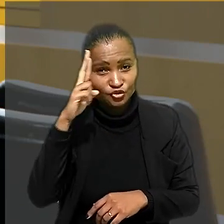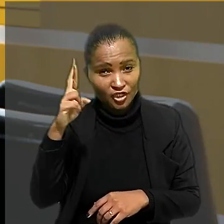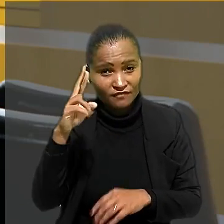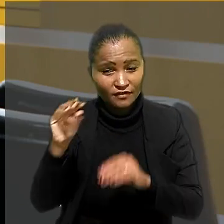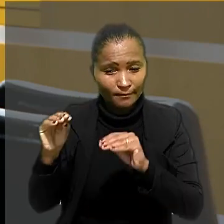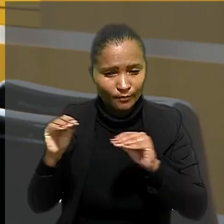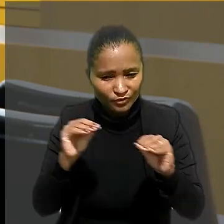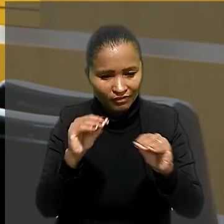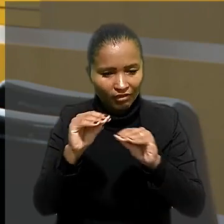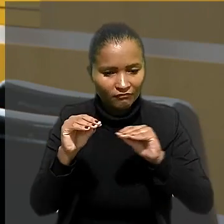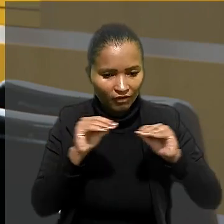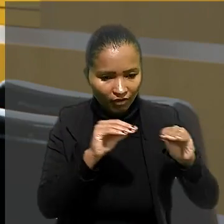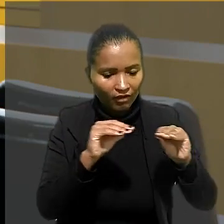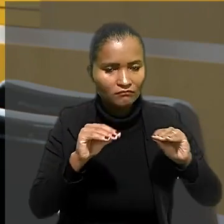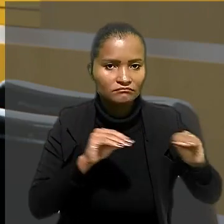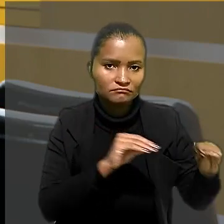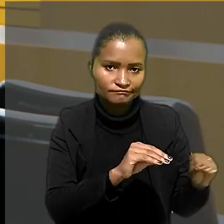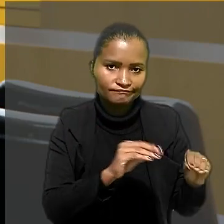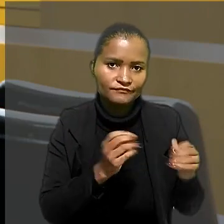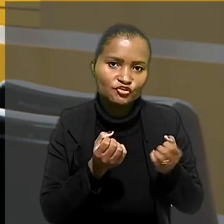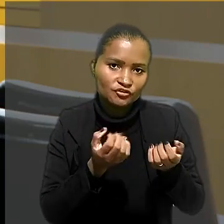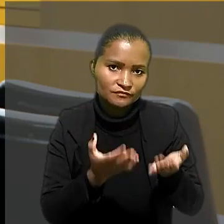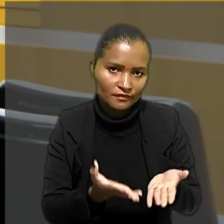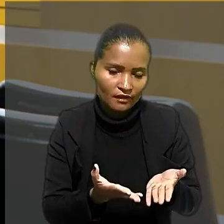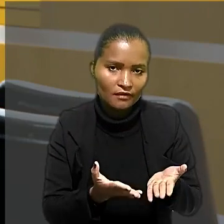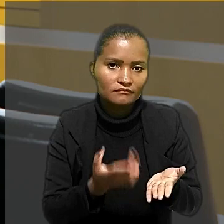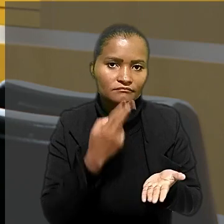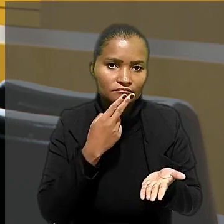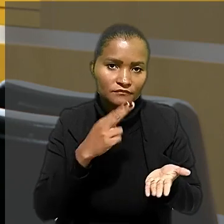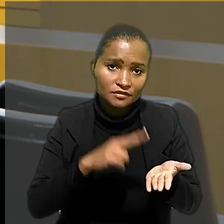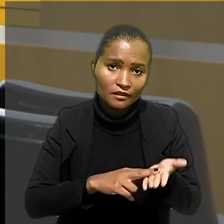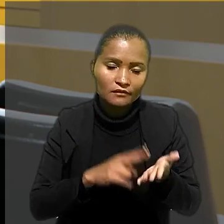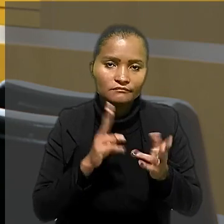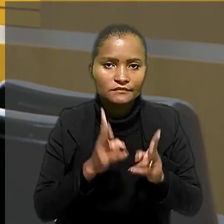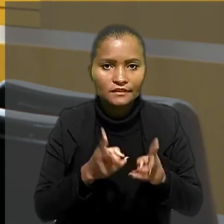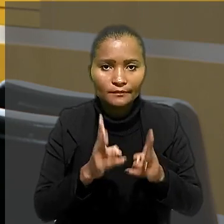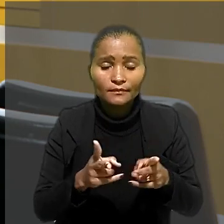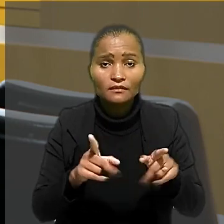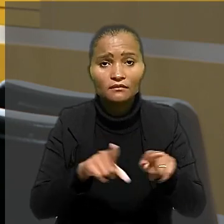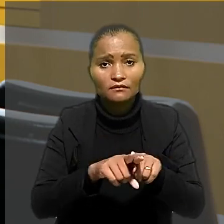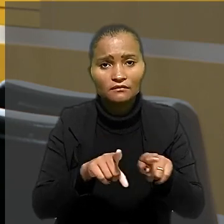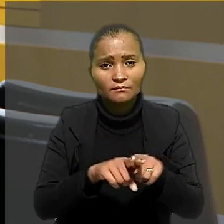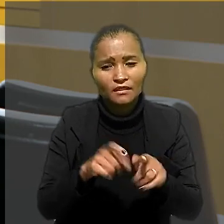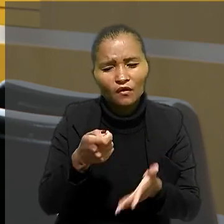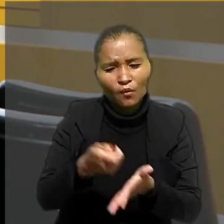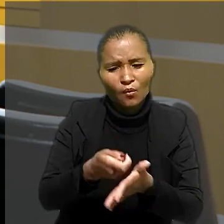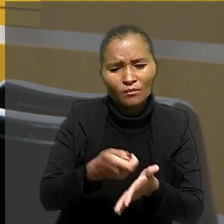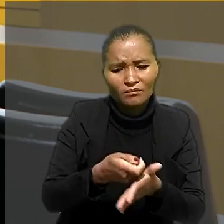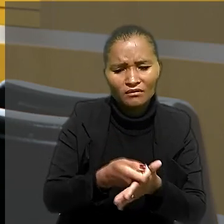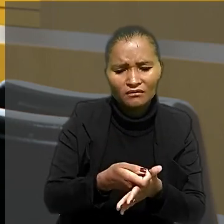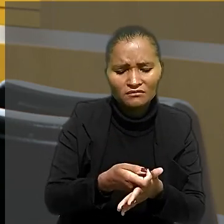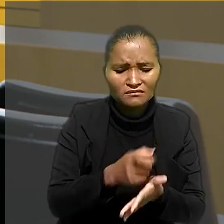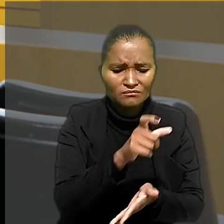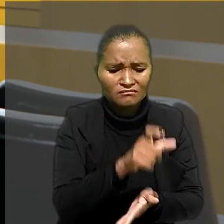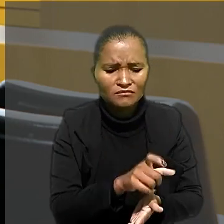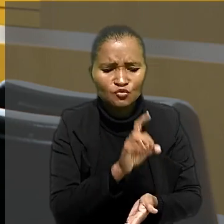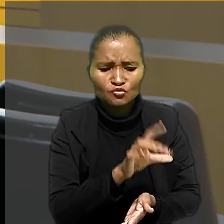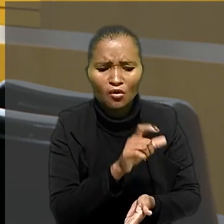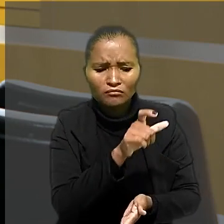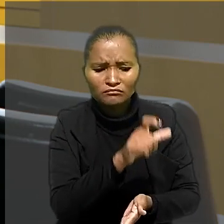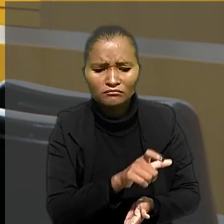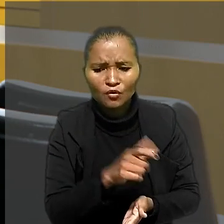arremanejava de distrito de entrega de correspondências com frequência e fazia cobranças que não eram